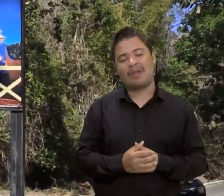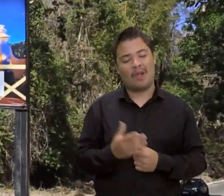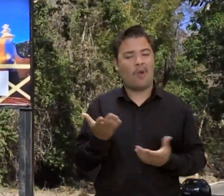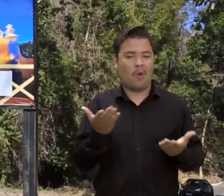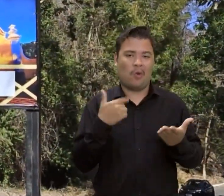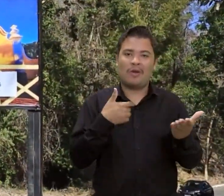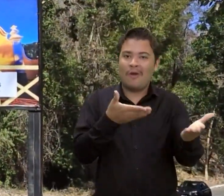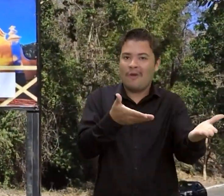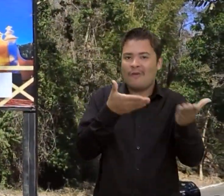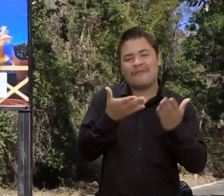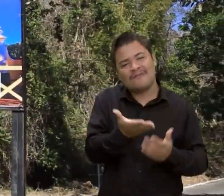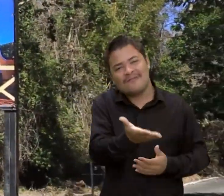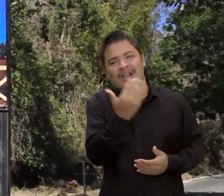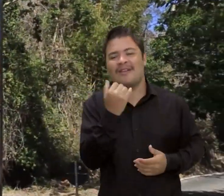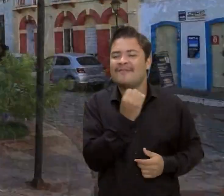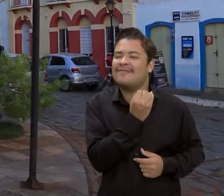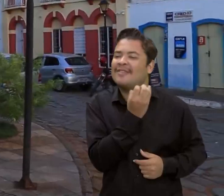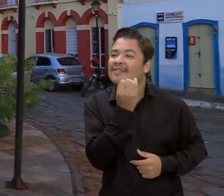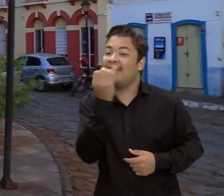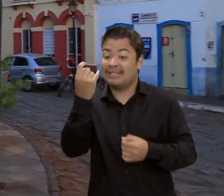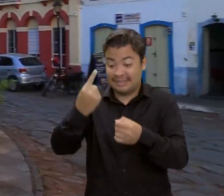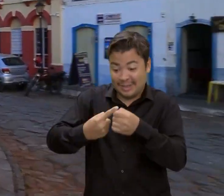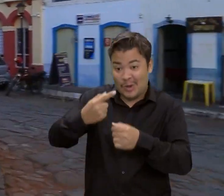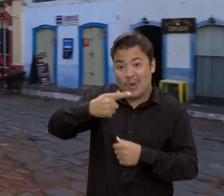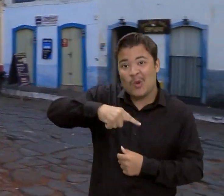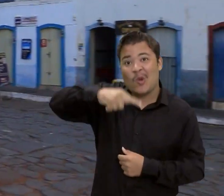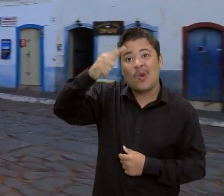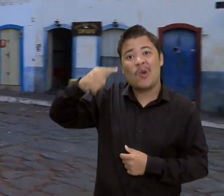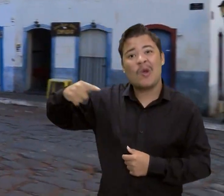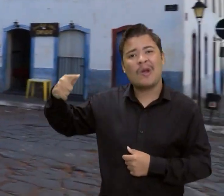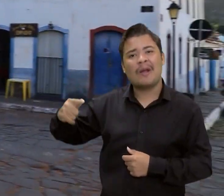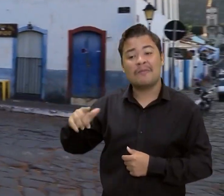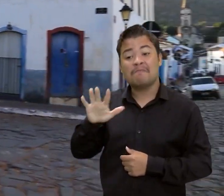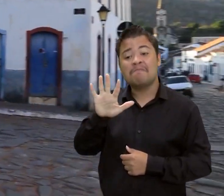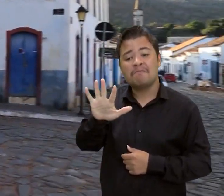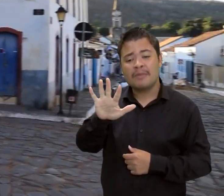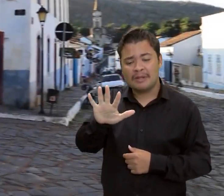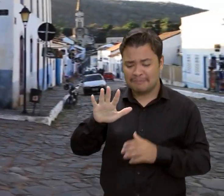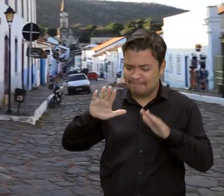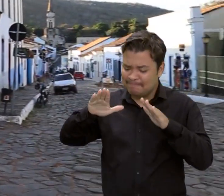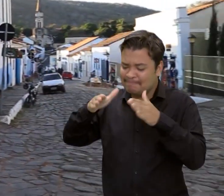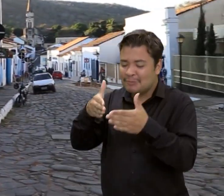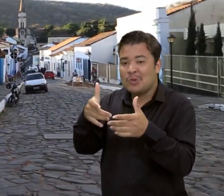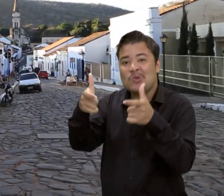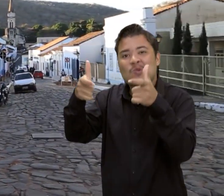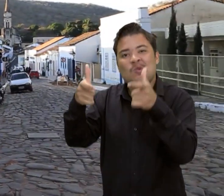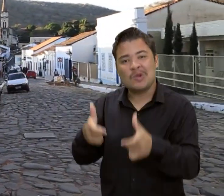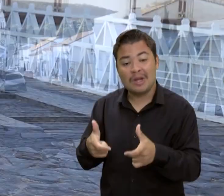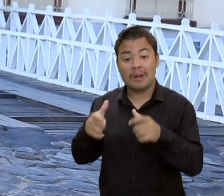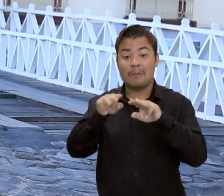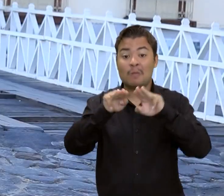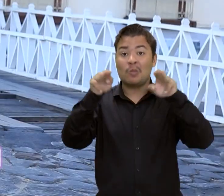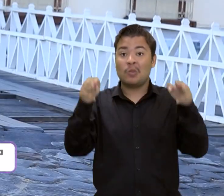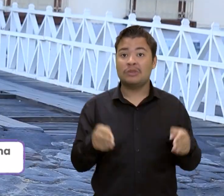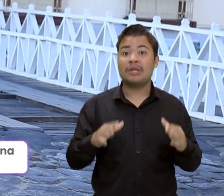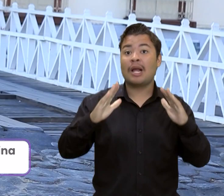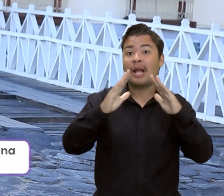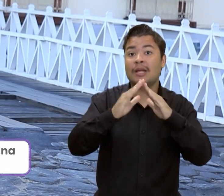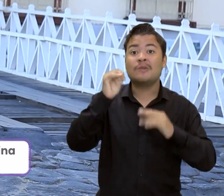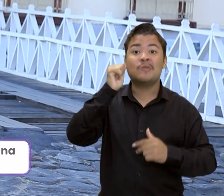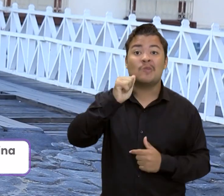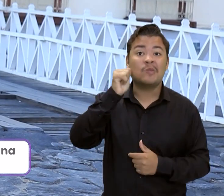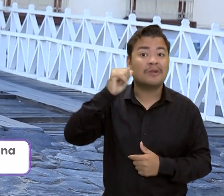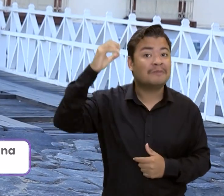convite para viajar até a cidade de Goiás. Mais exatamente, o Museu Casa de Cora